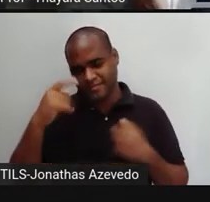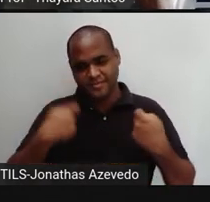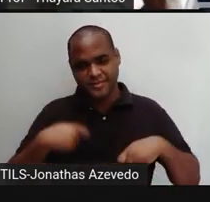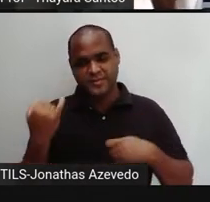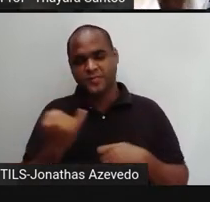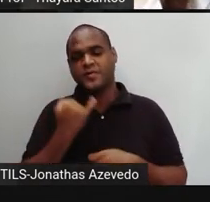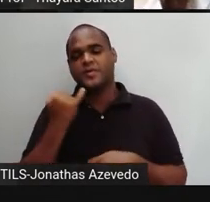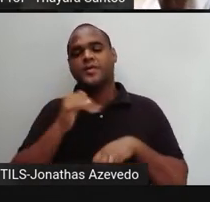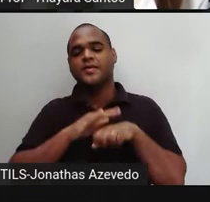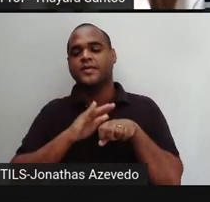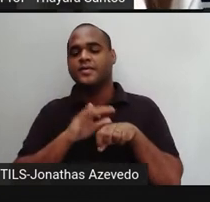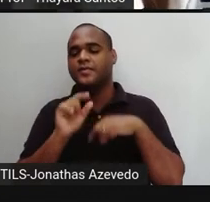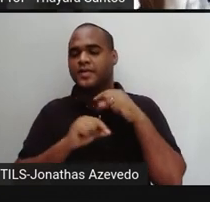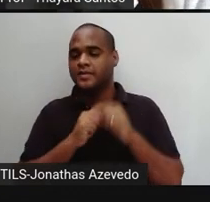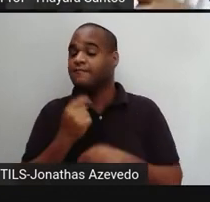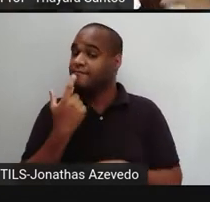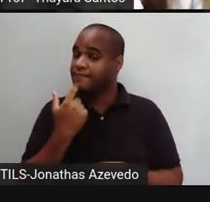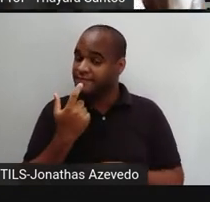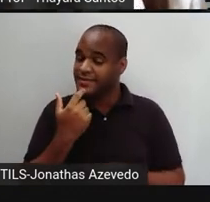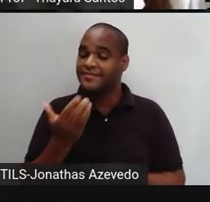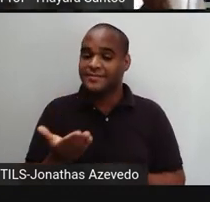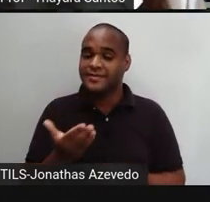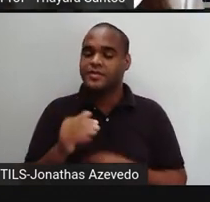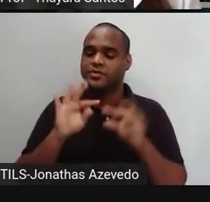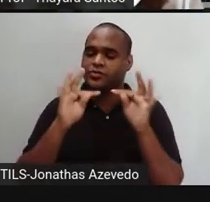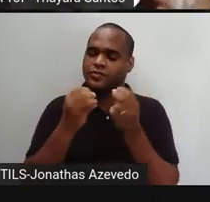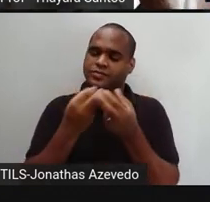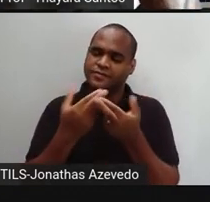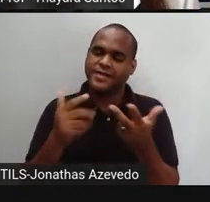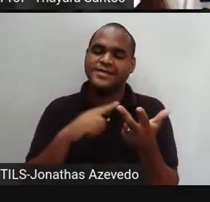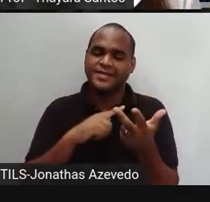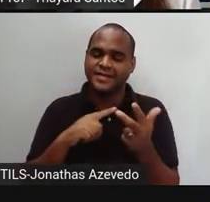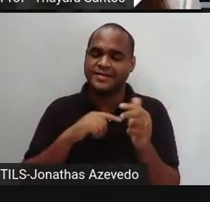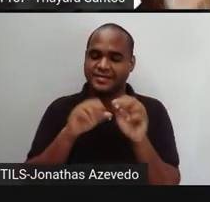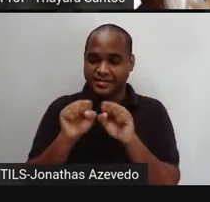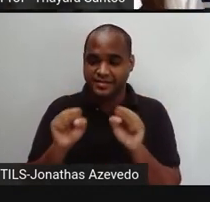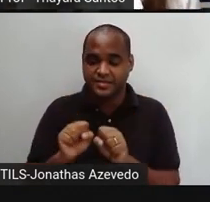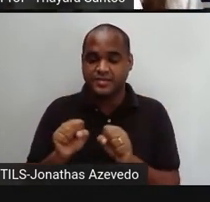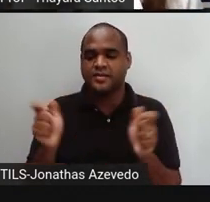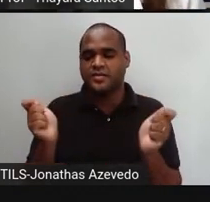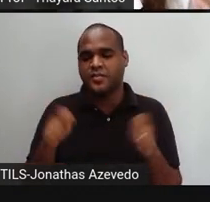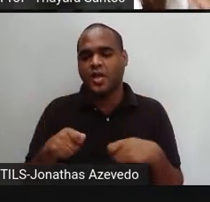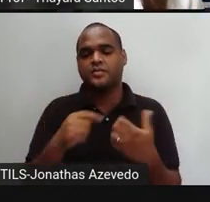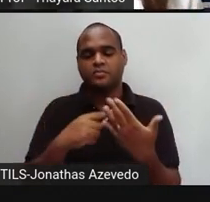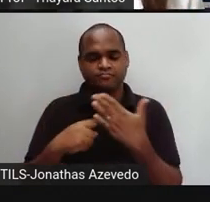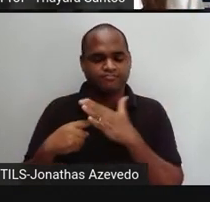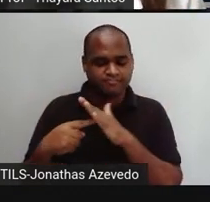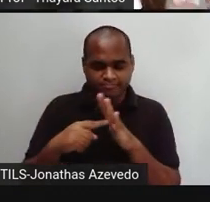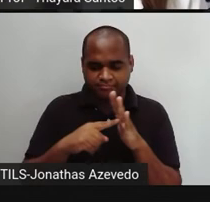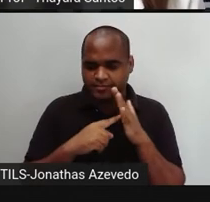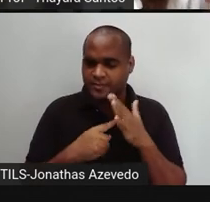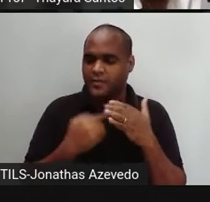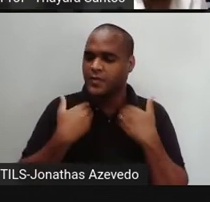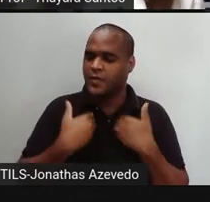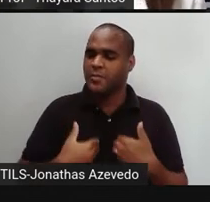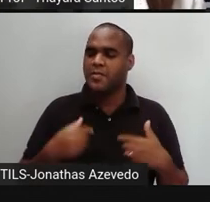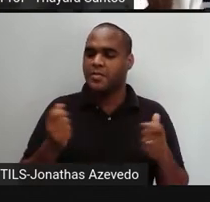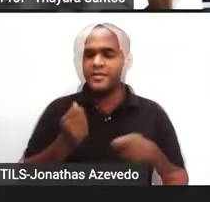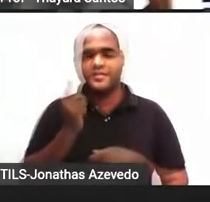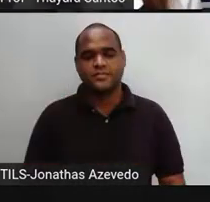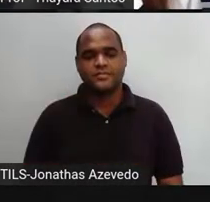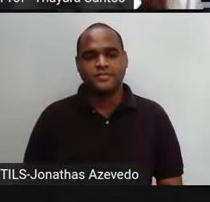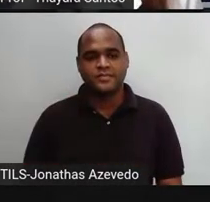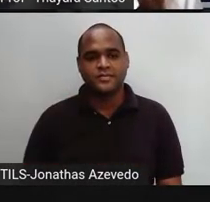caminha o sangue também. Então, todos os nossos sistemas eles funcionam dessa forma integrada para que o nosso corpo realmente funcione.